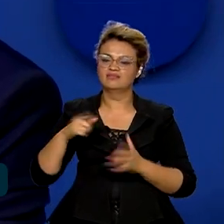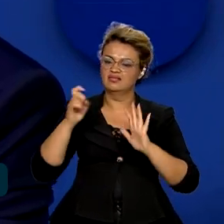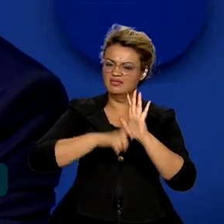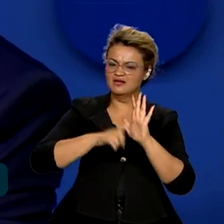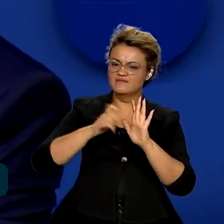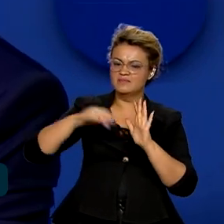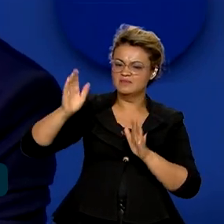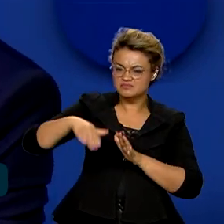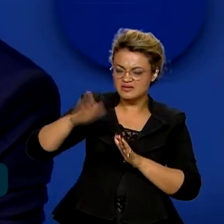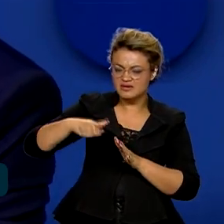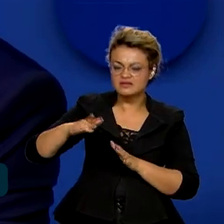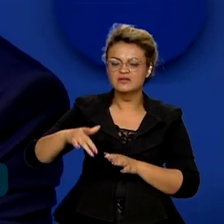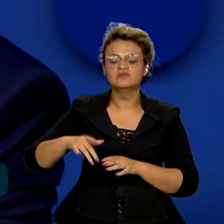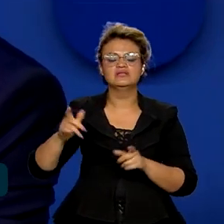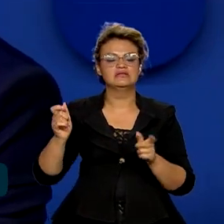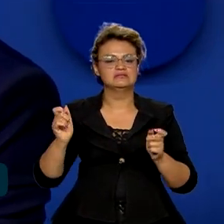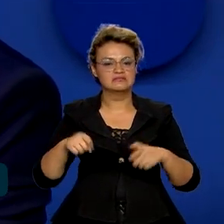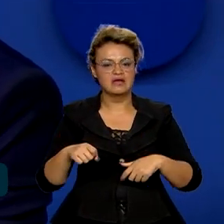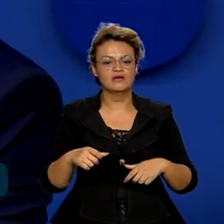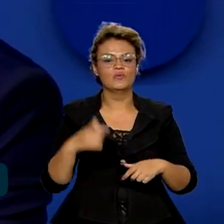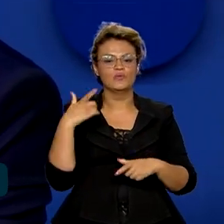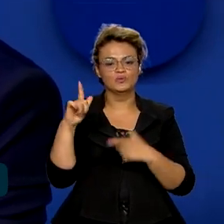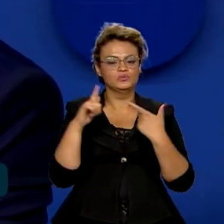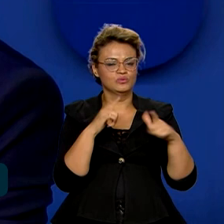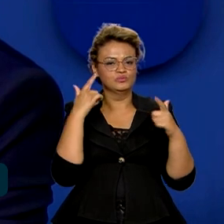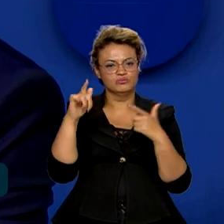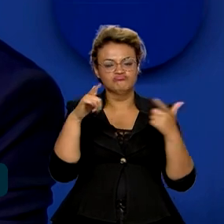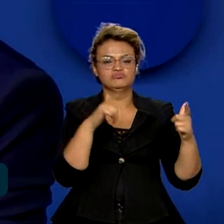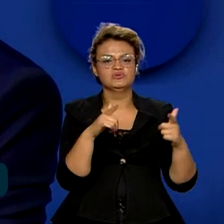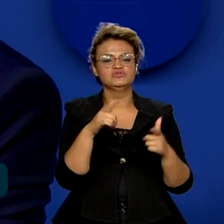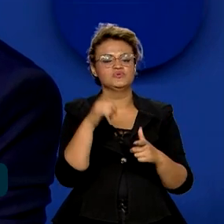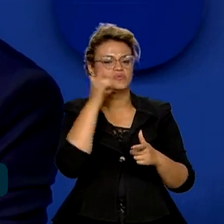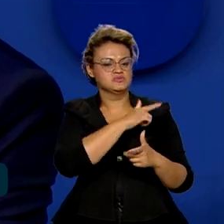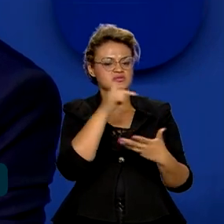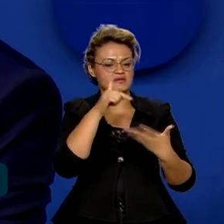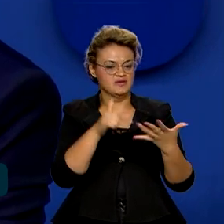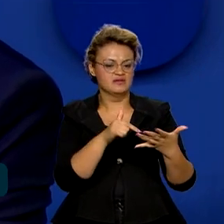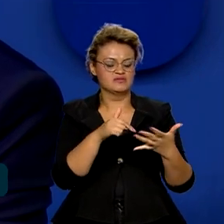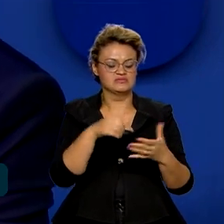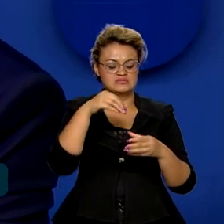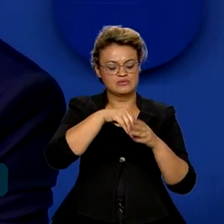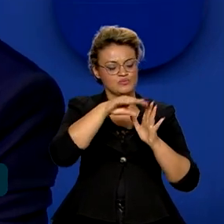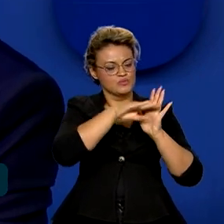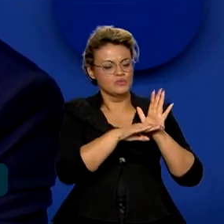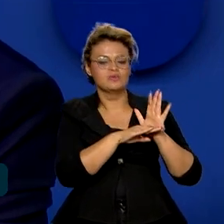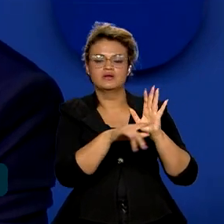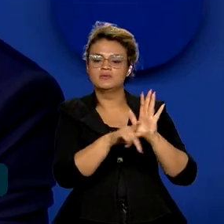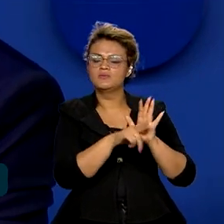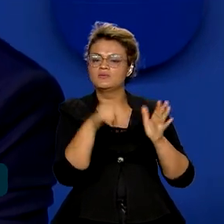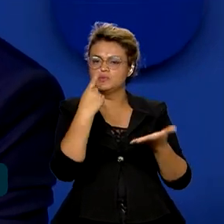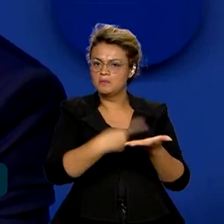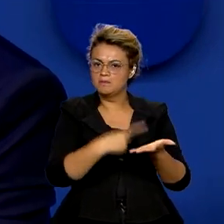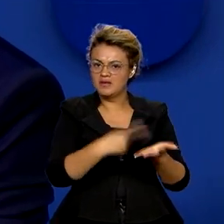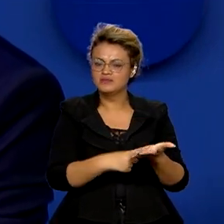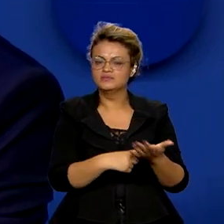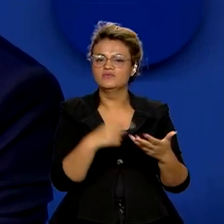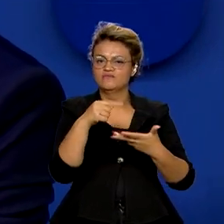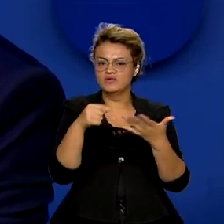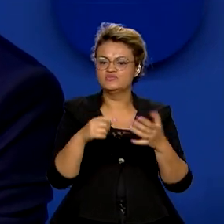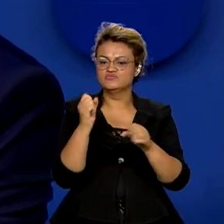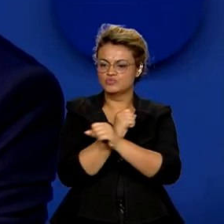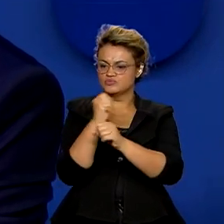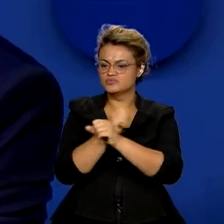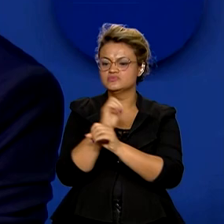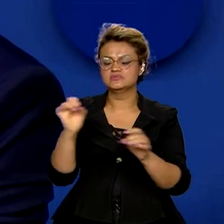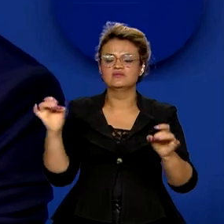menor e com muita chance de executar, dentro do cronograma pactuado aqui, todas as obras que